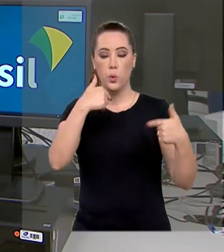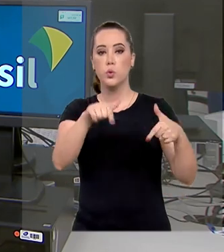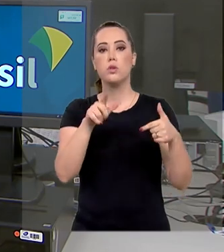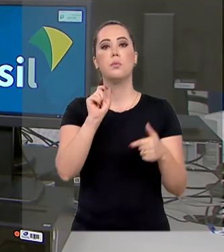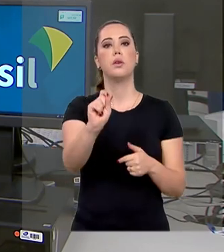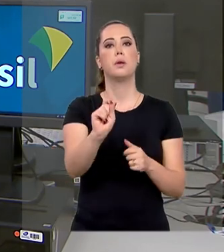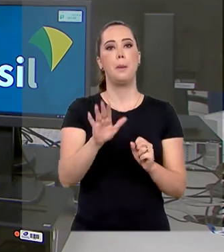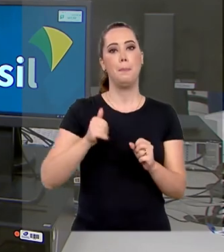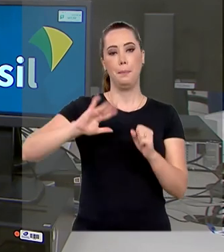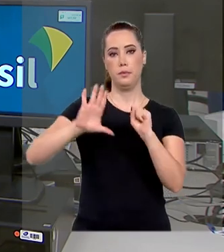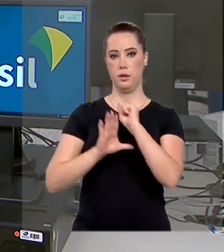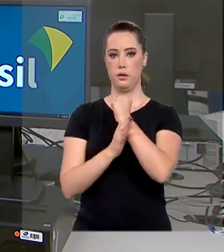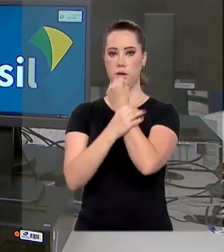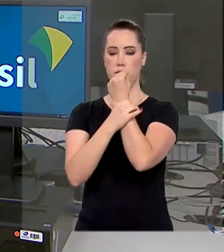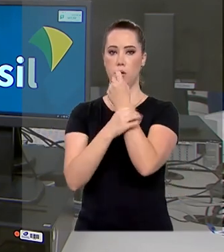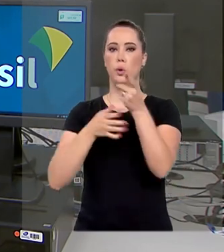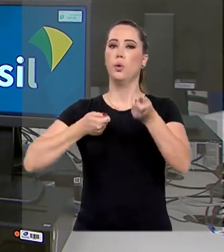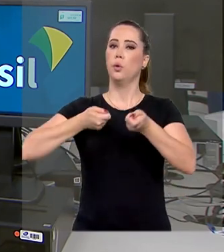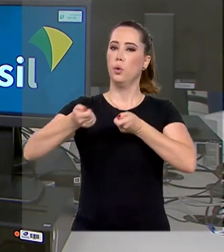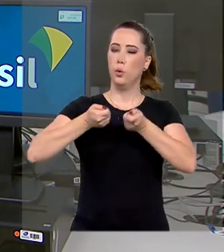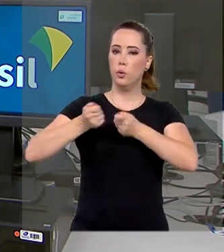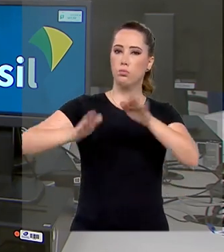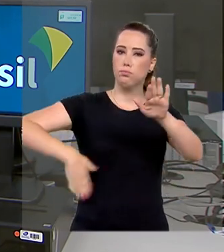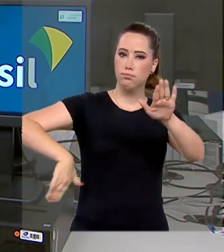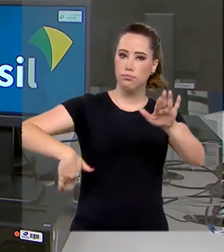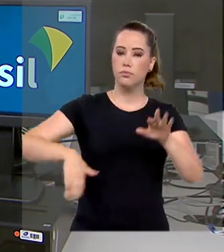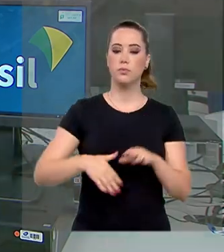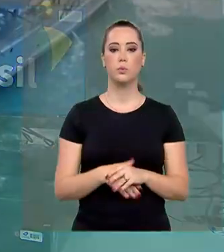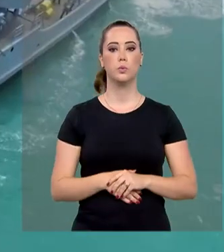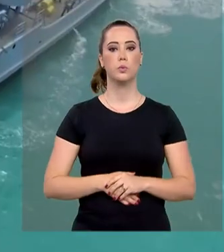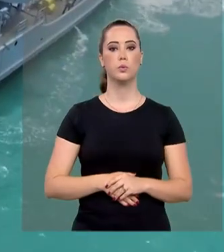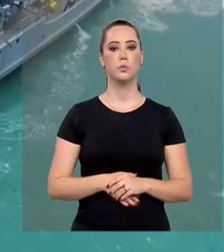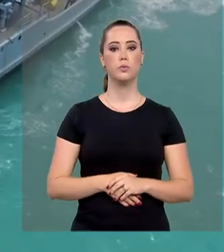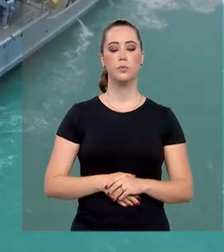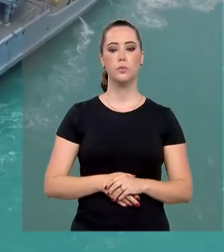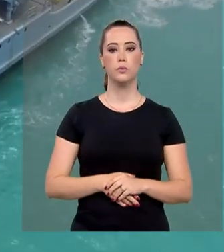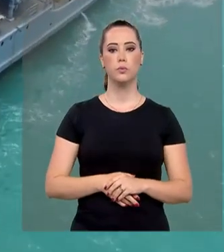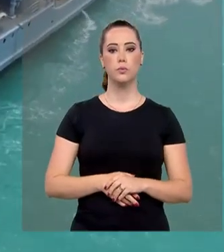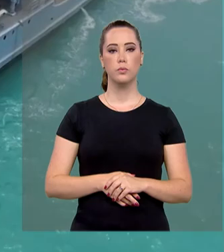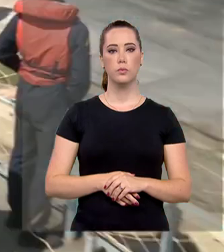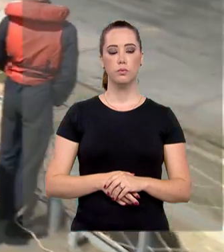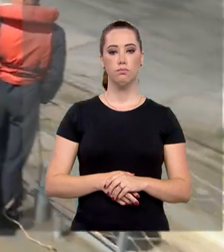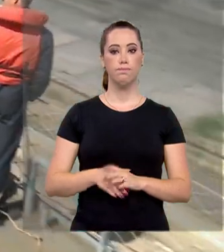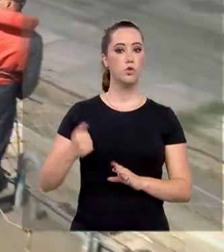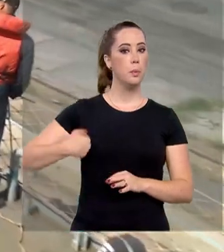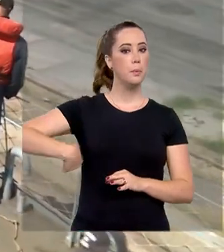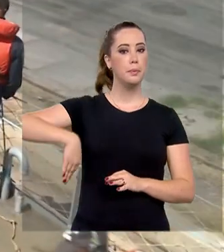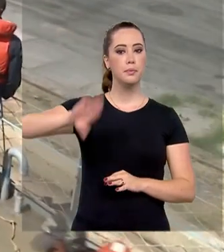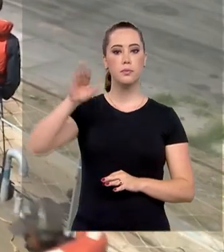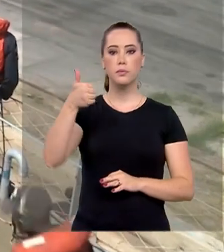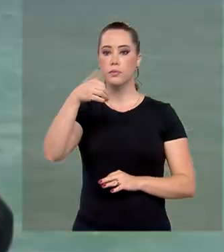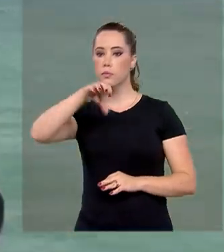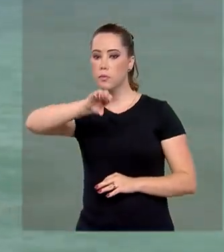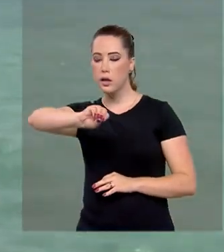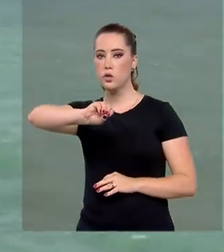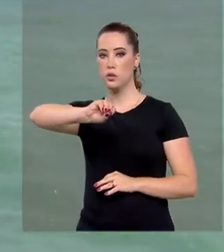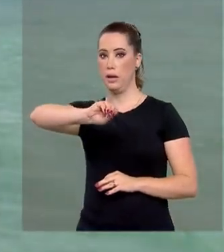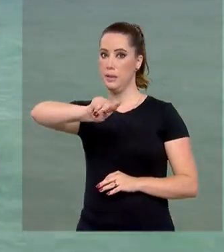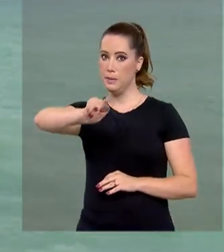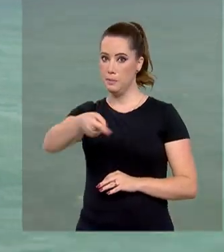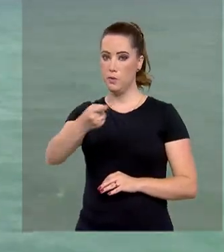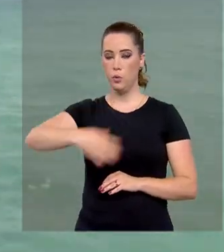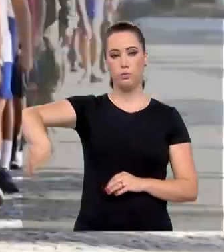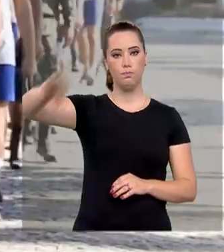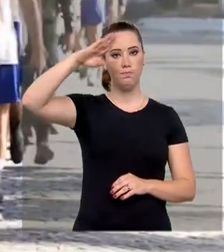é reforçar a segurança e o controle do nosso litoral. São mais de 10 mil militares da